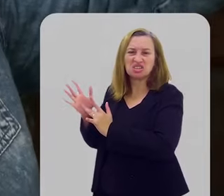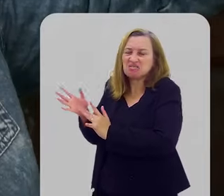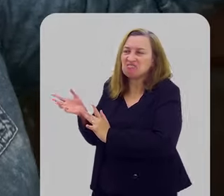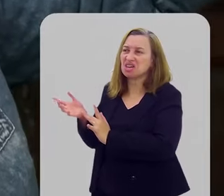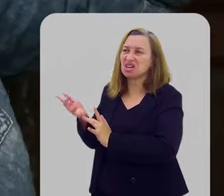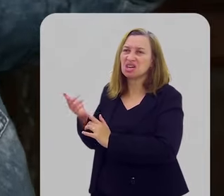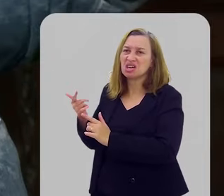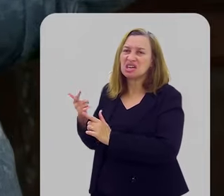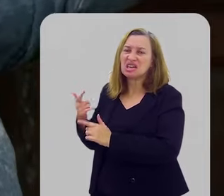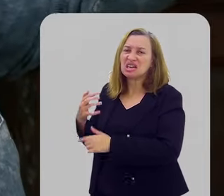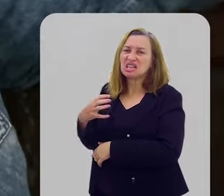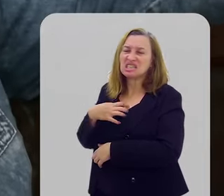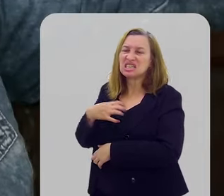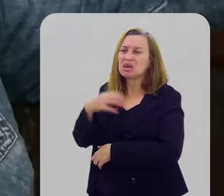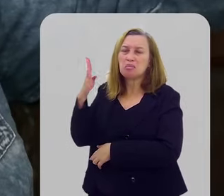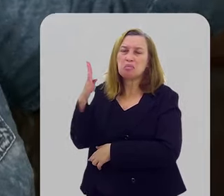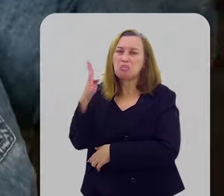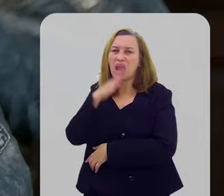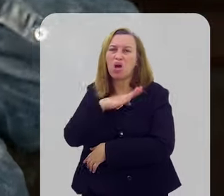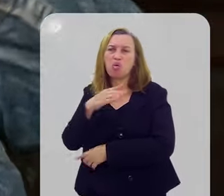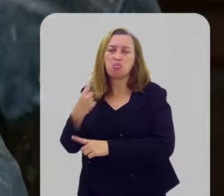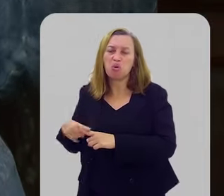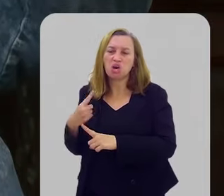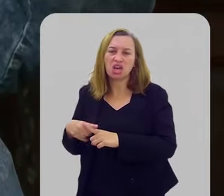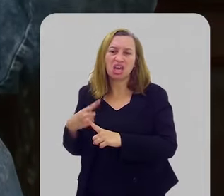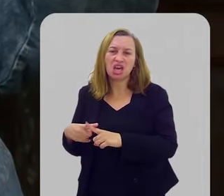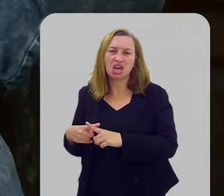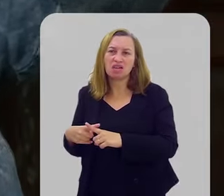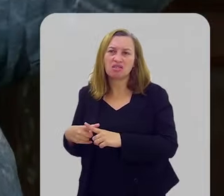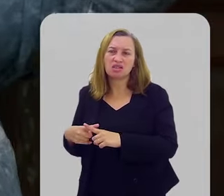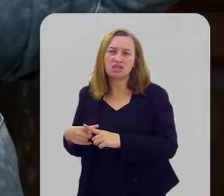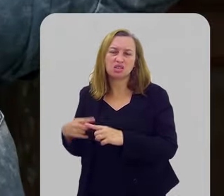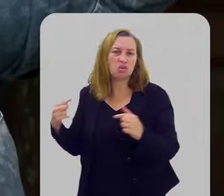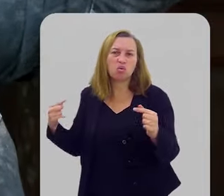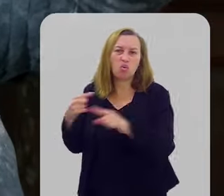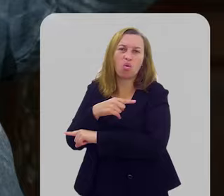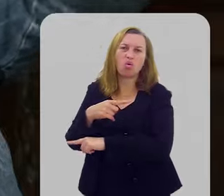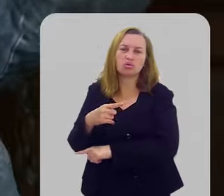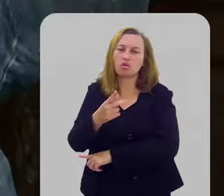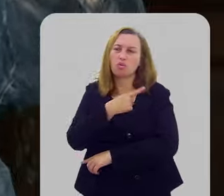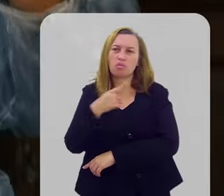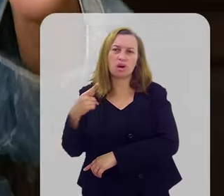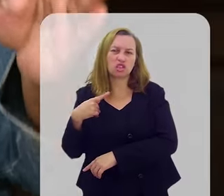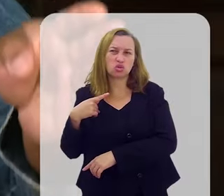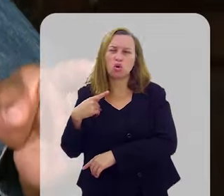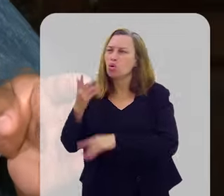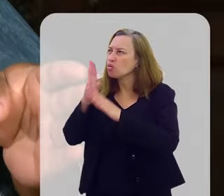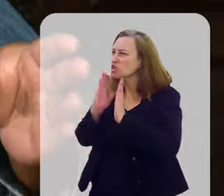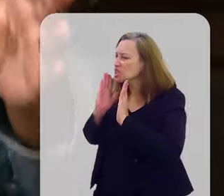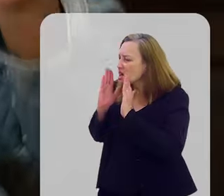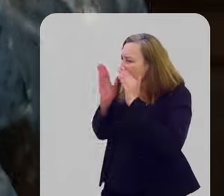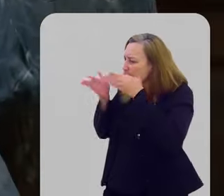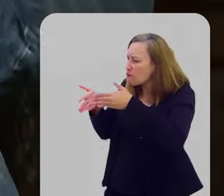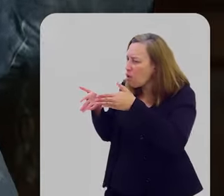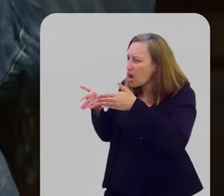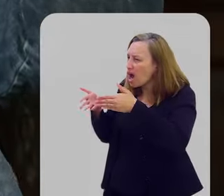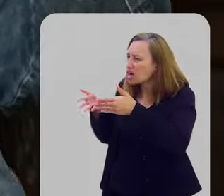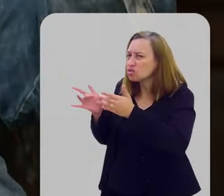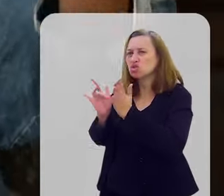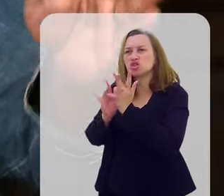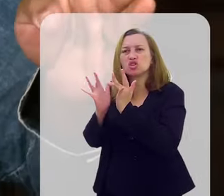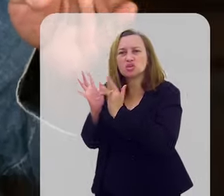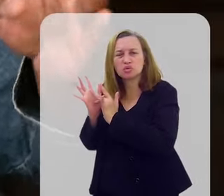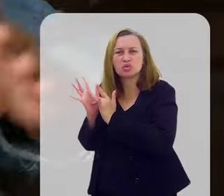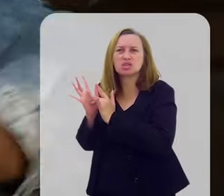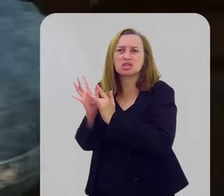vai sair da igreja só porque o pastor falou algo que você não concordou, porque o seu alvo é Cristo. É verdade. Quando você está focado no Evangelho, você está focado em